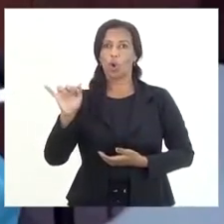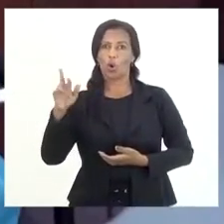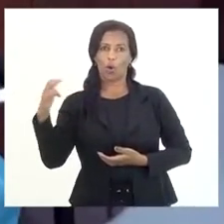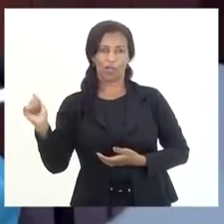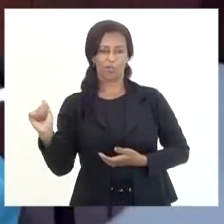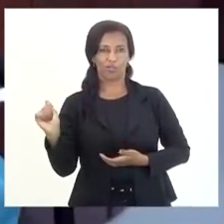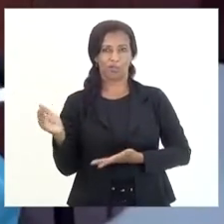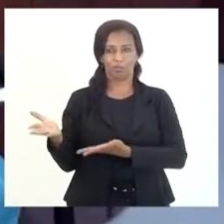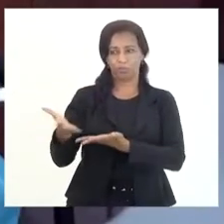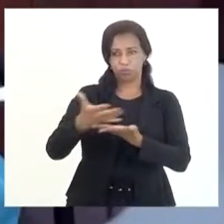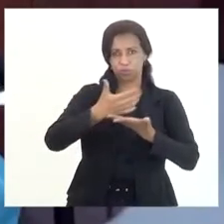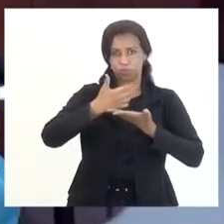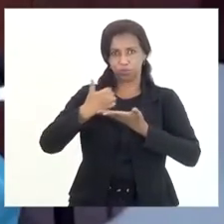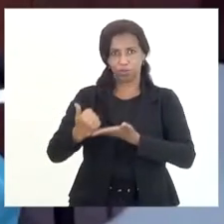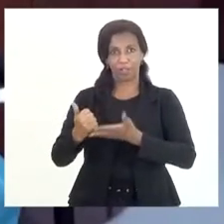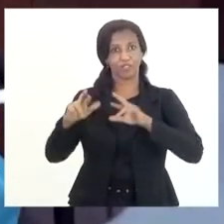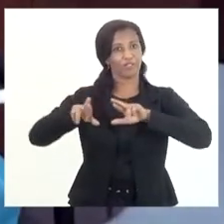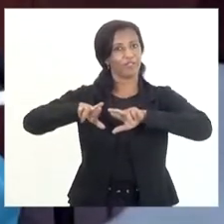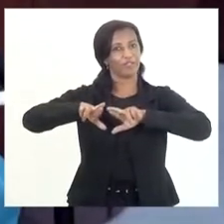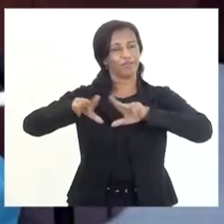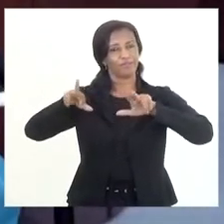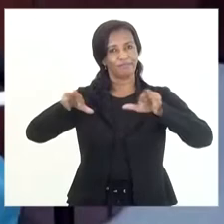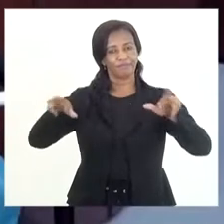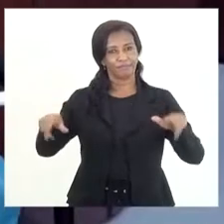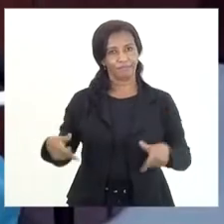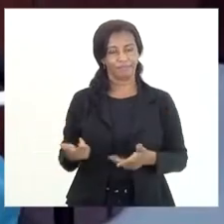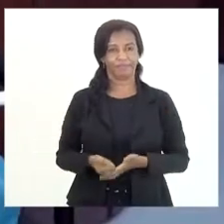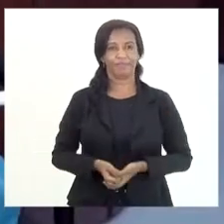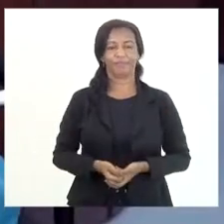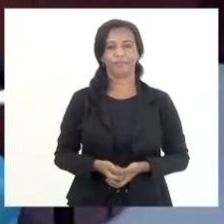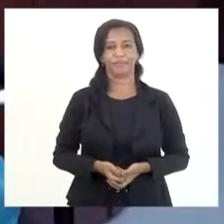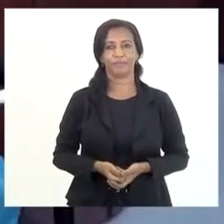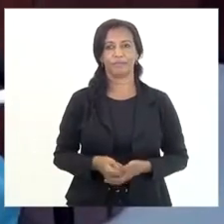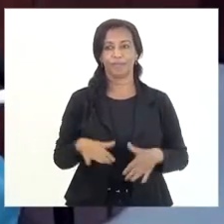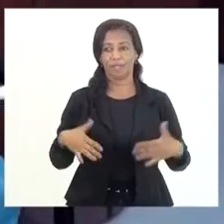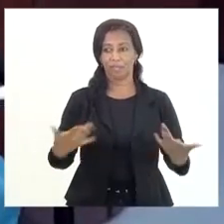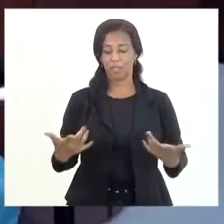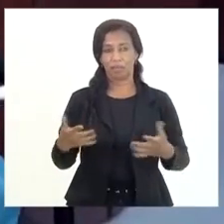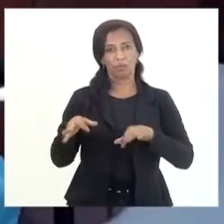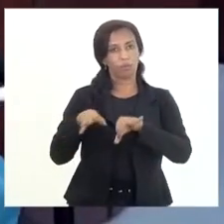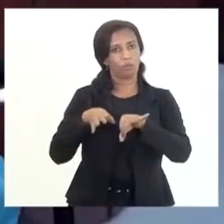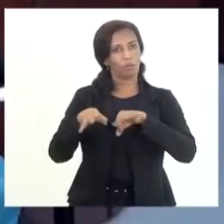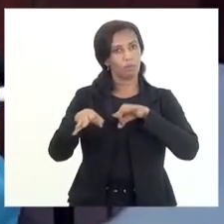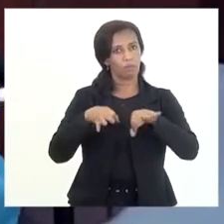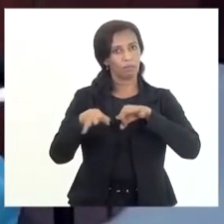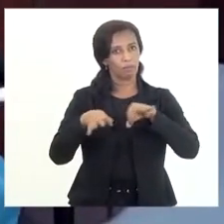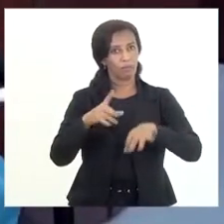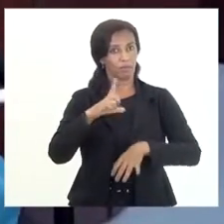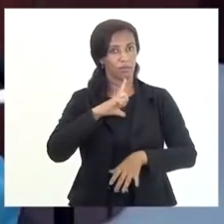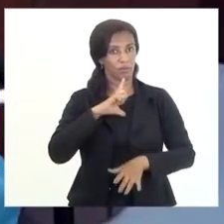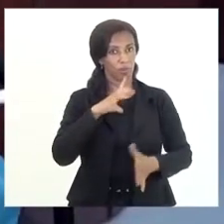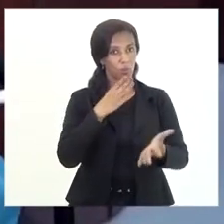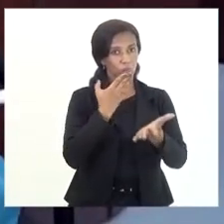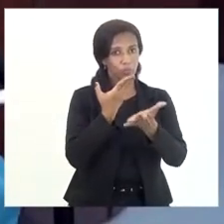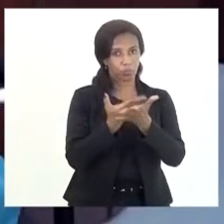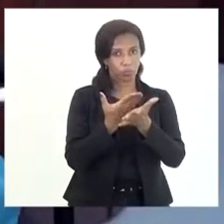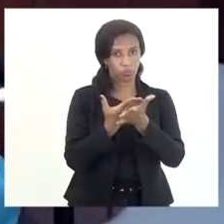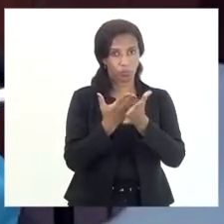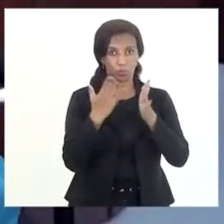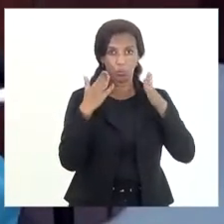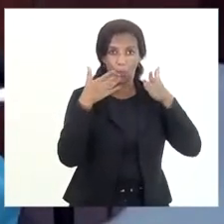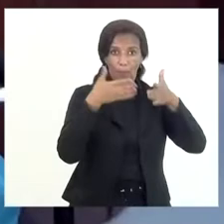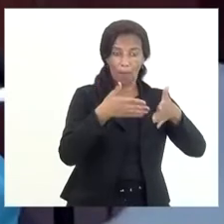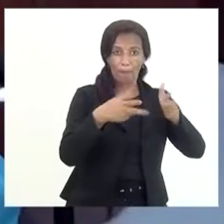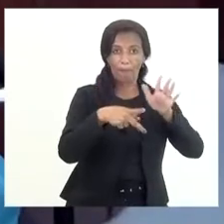importância diferenciada nesse cenário. Então, foi uma forma de ter um estudo específico e